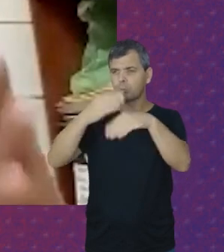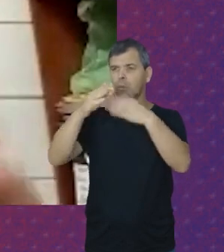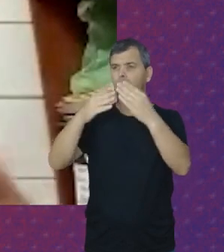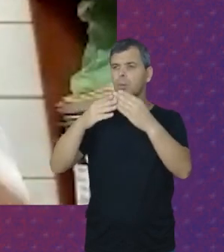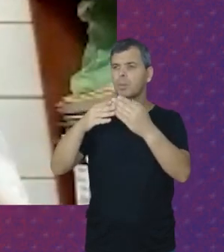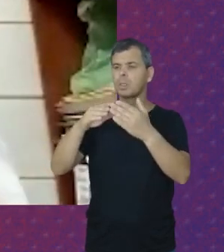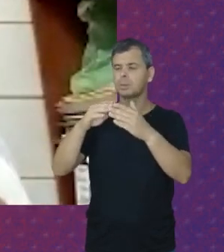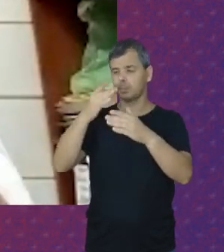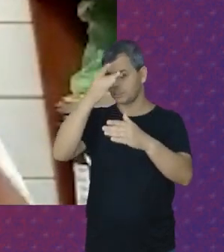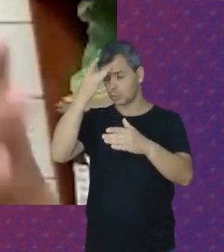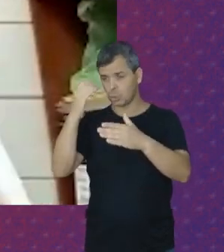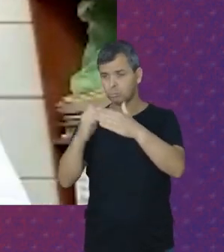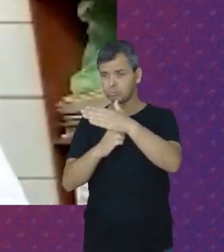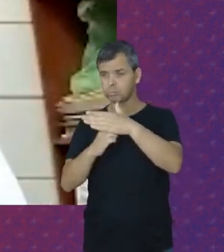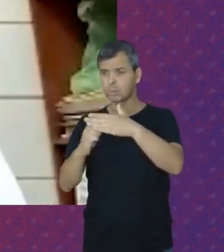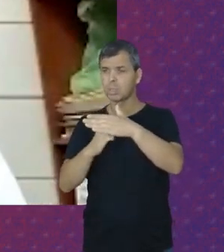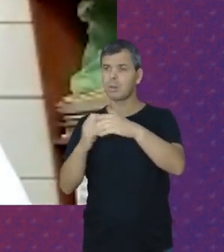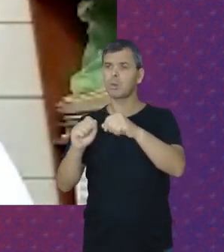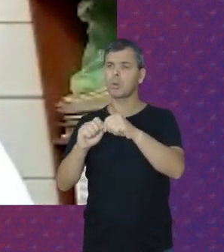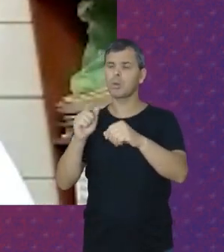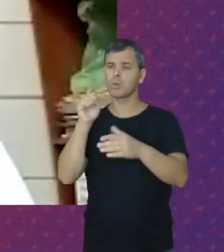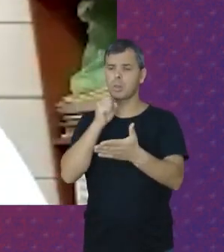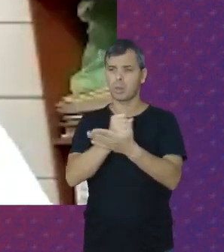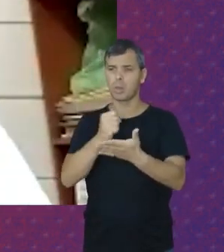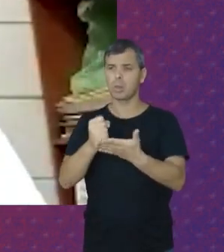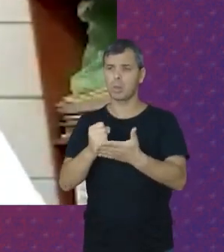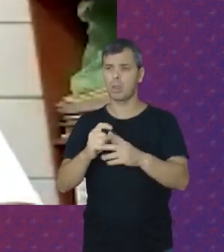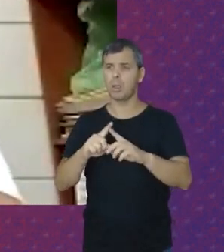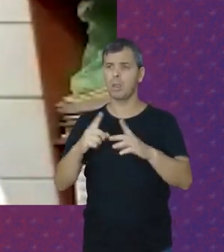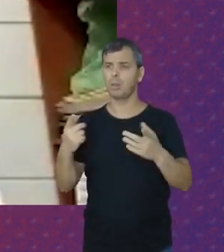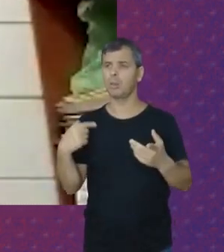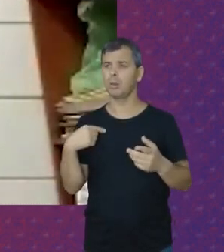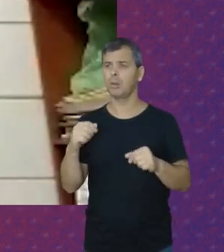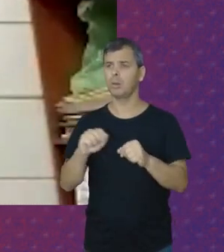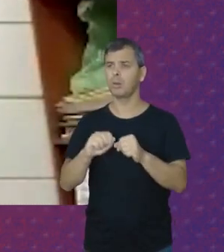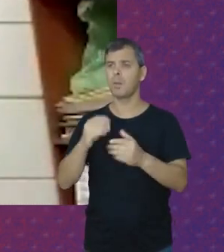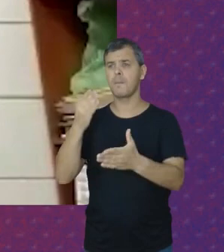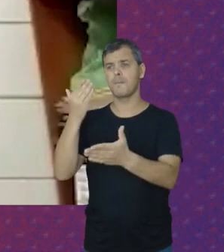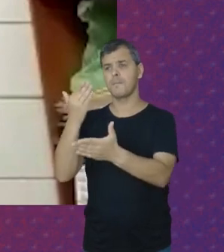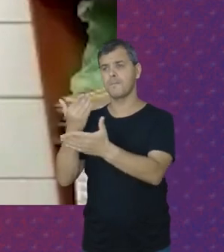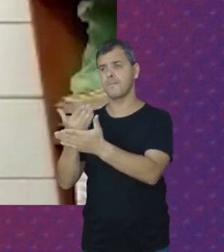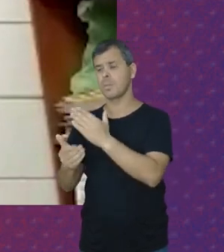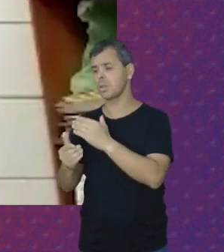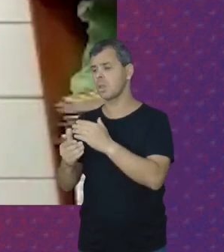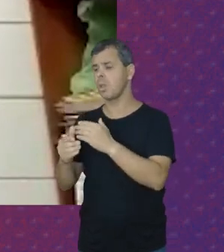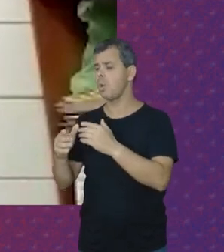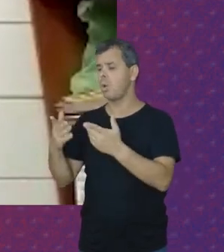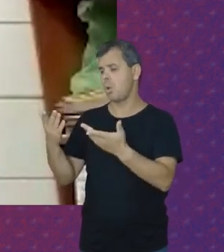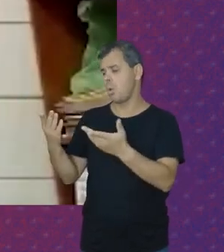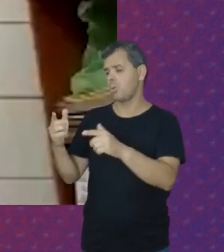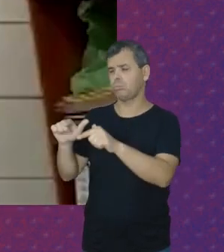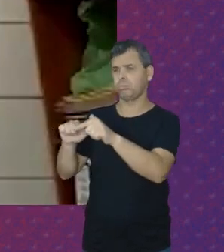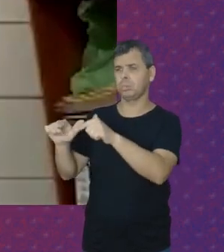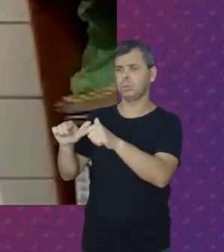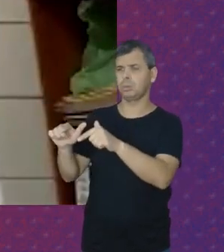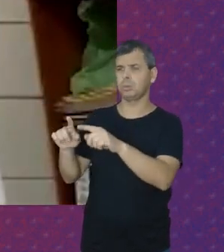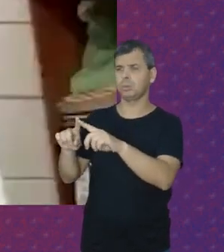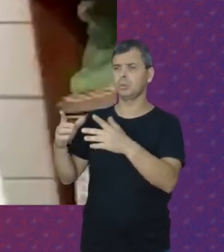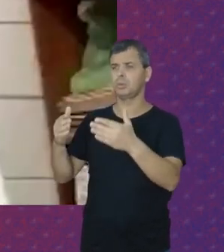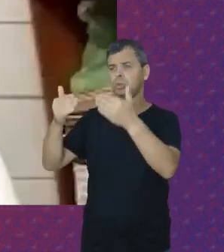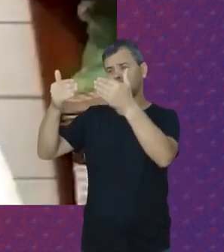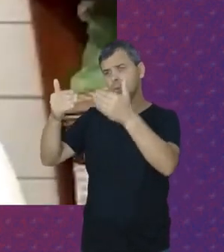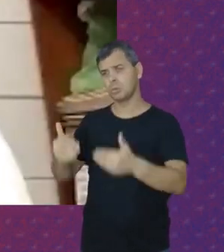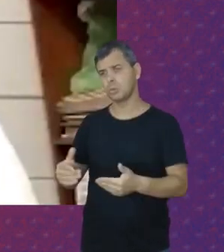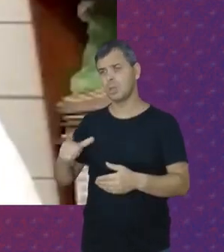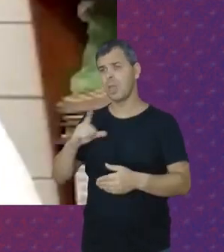Volquem a contratar As trabalhadoras domésticas E muitos perderam também O seu esporte No trabalho Porque Diante de